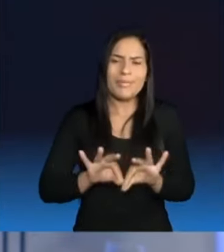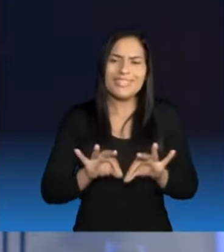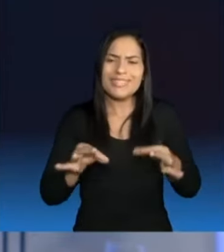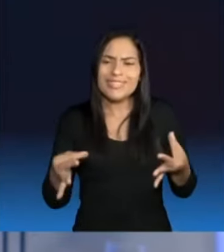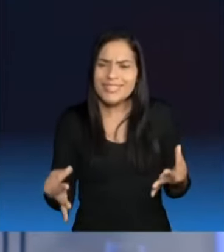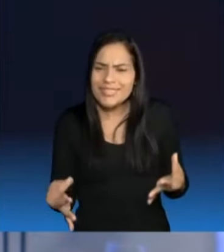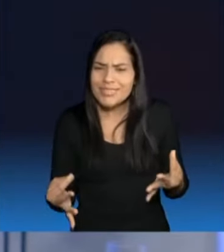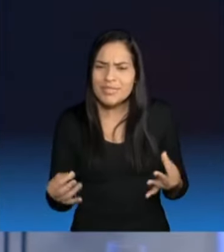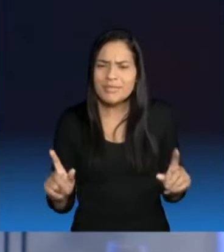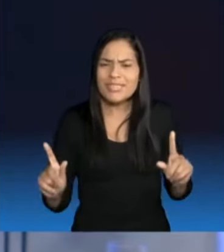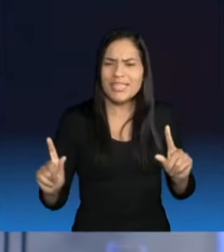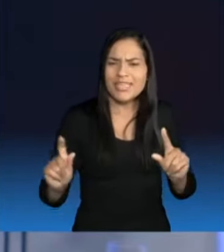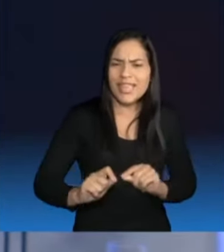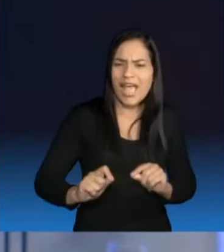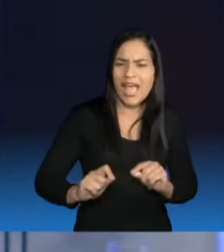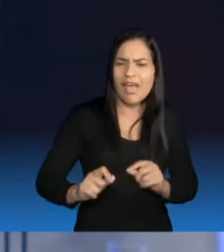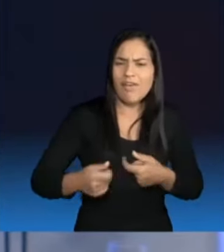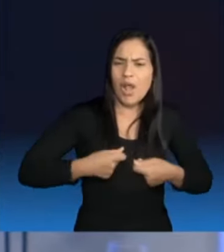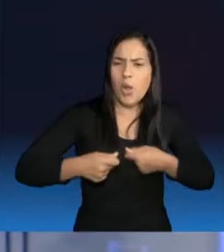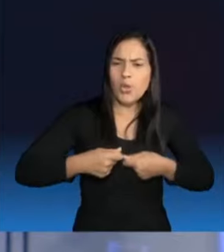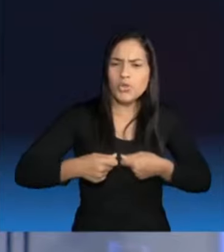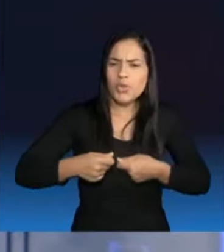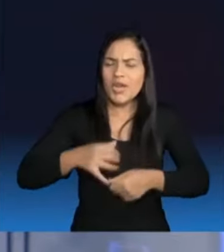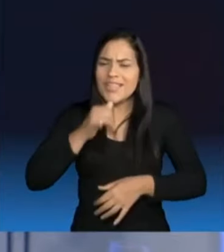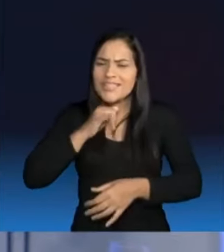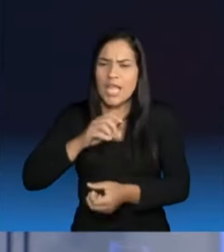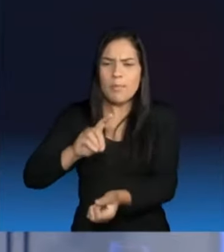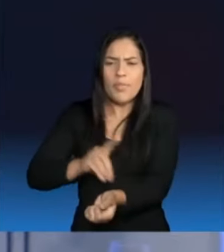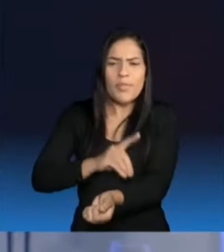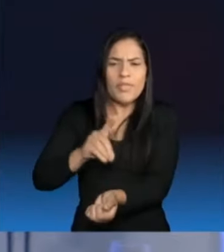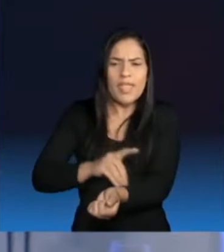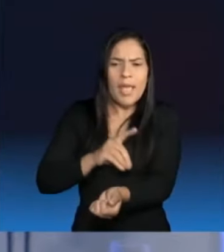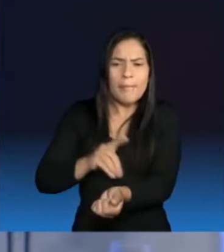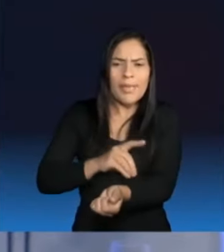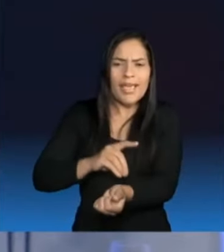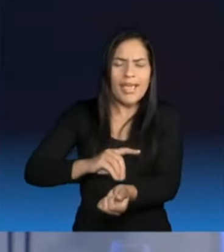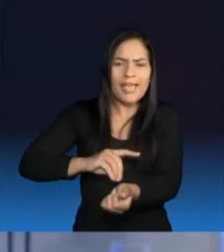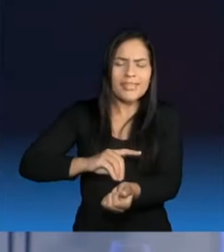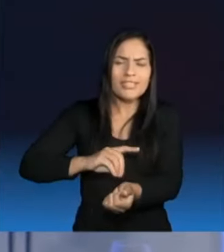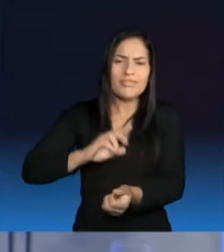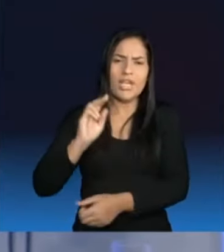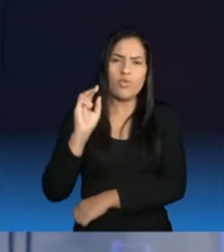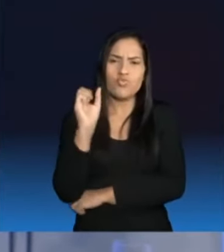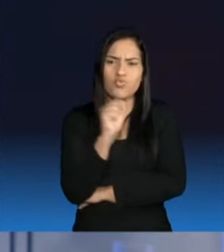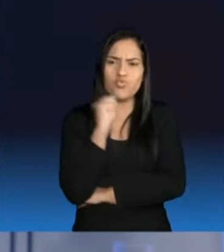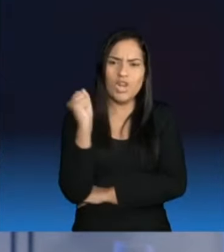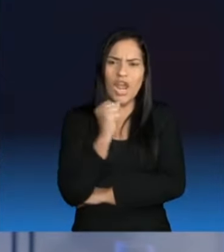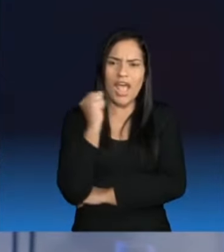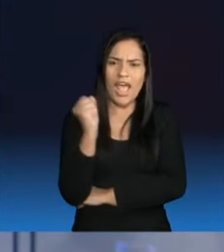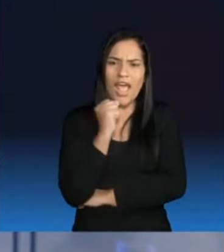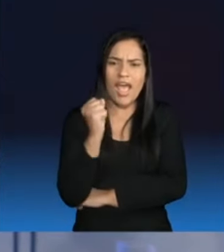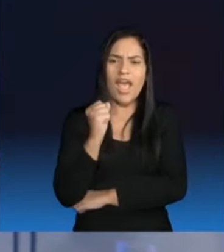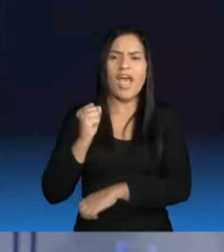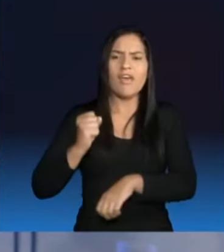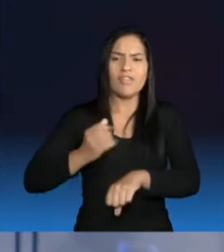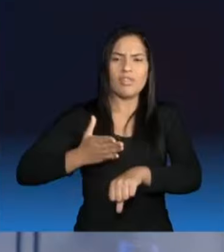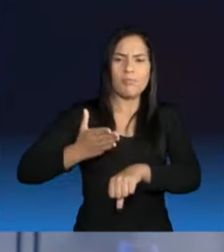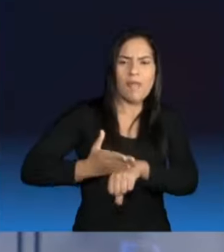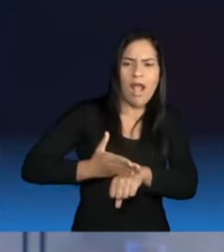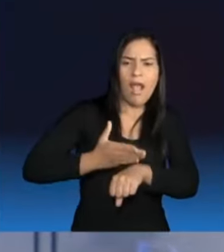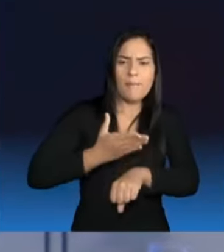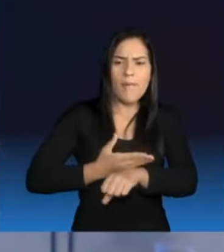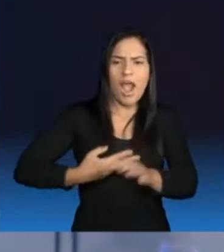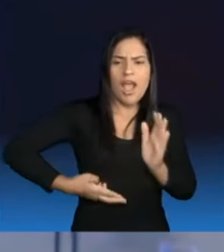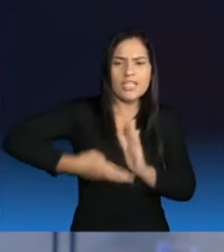simples, como é o caso da diabetes, eles se agravam, acabam virando, por exemplo, uma necessidade de amputação, uma necessidade de cirurgia.